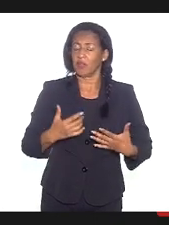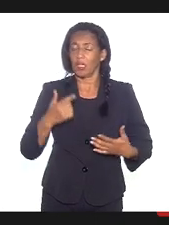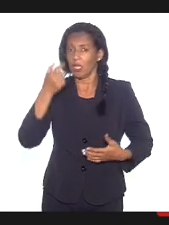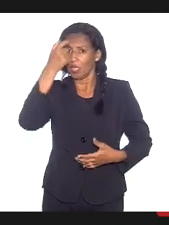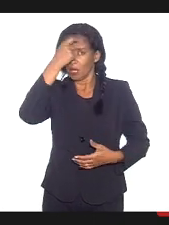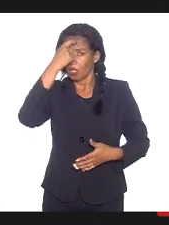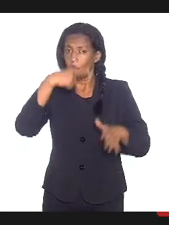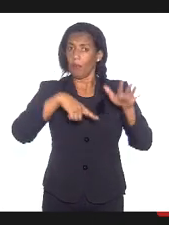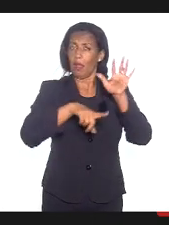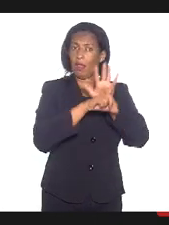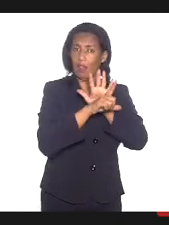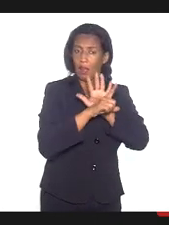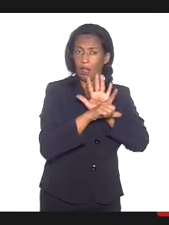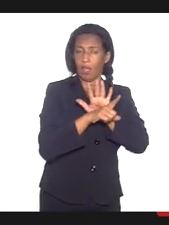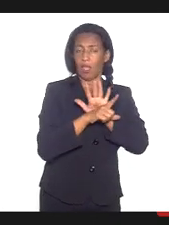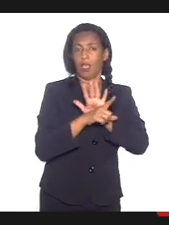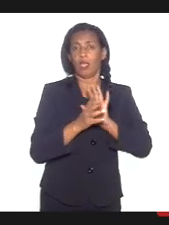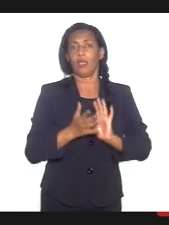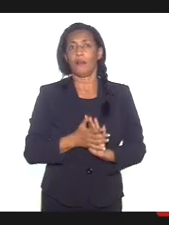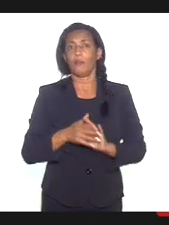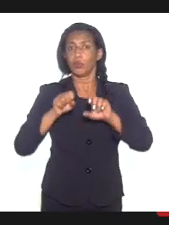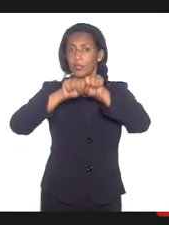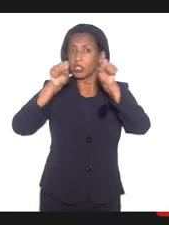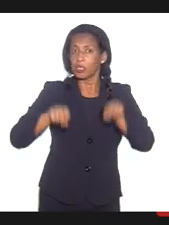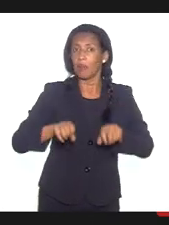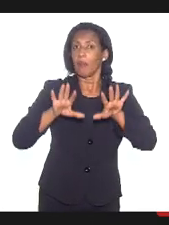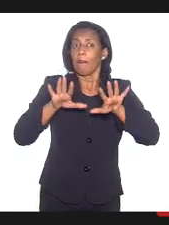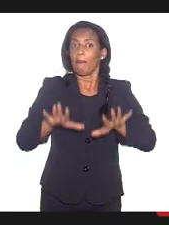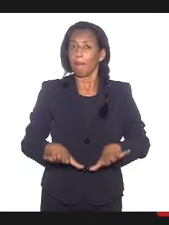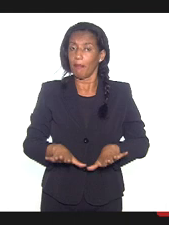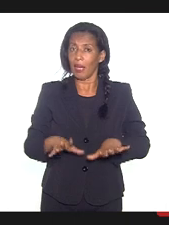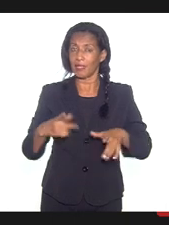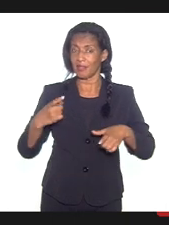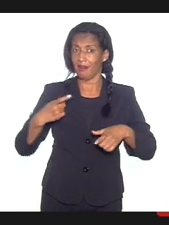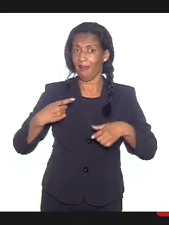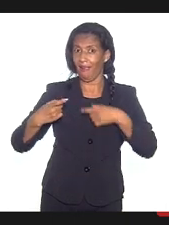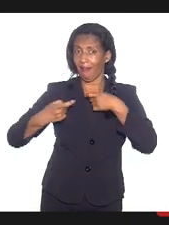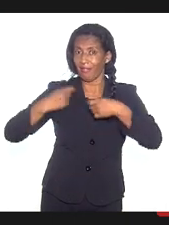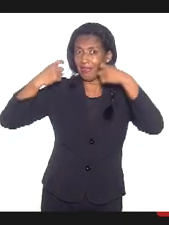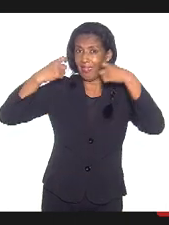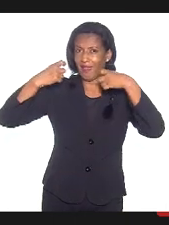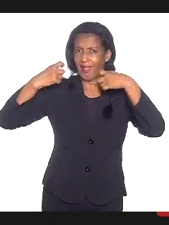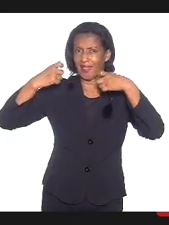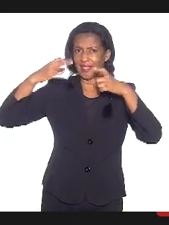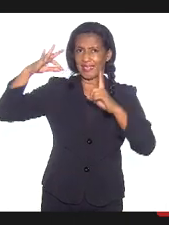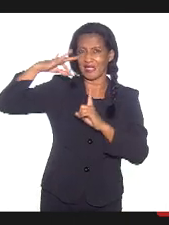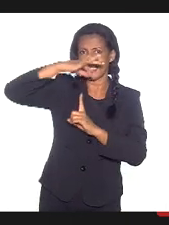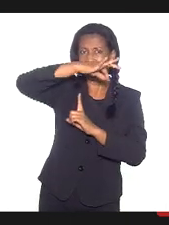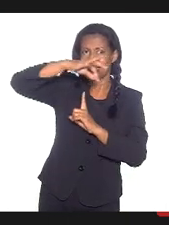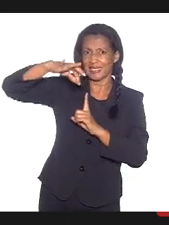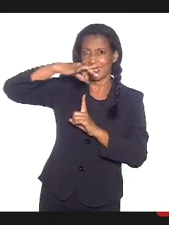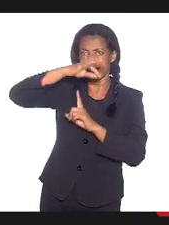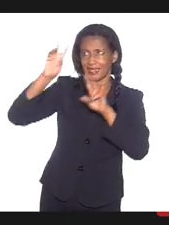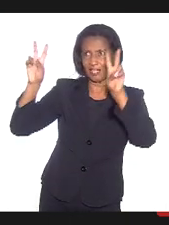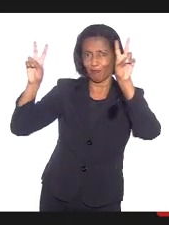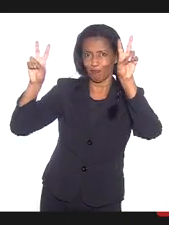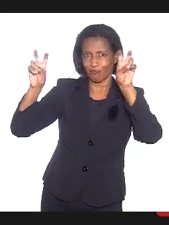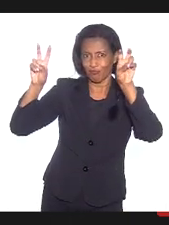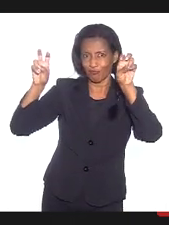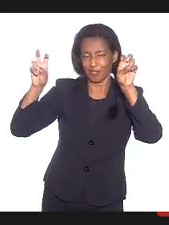tem lei específica para esses temas, porém, a guerra santa, entre aspas, entre os